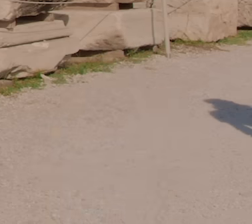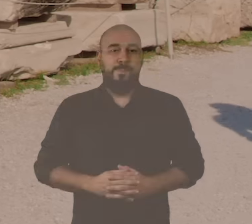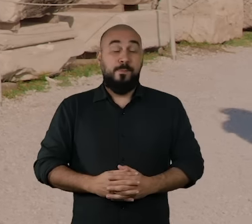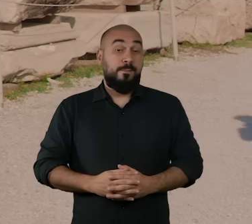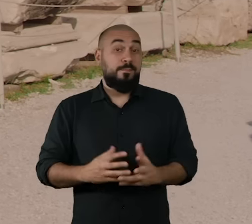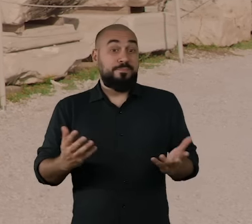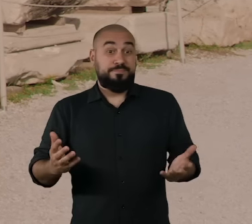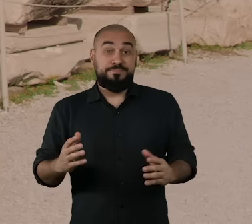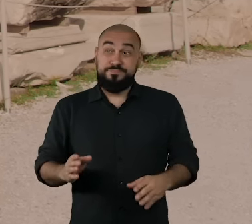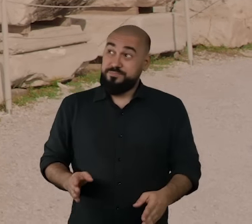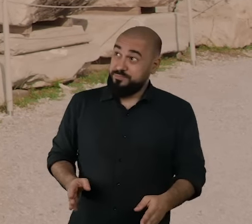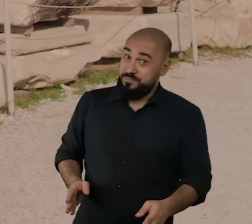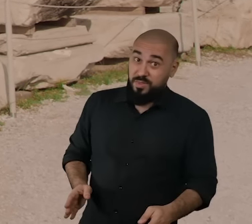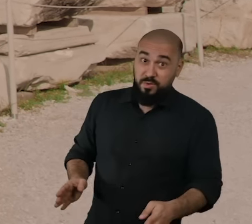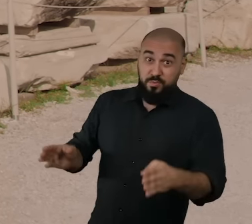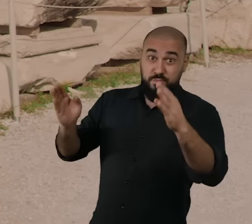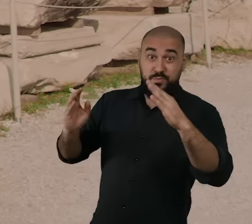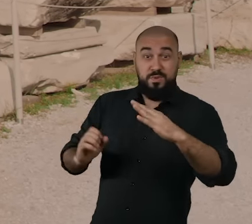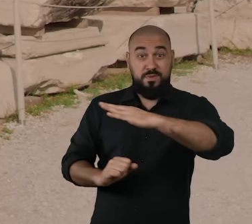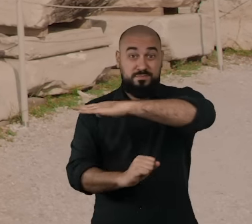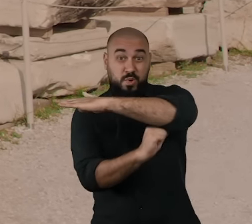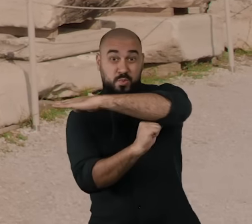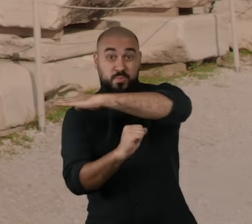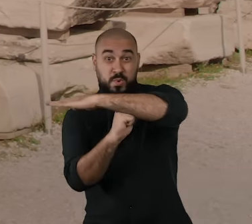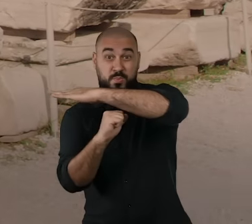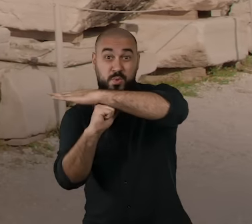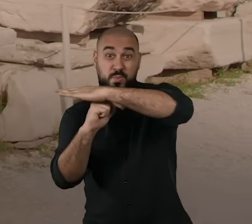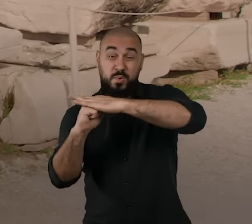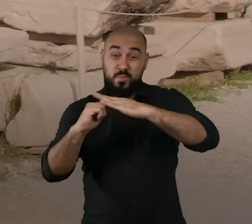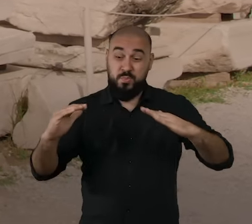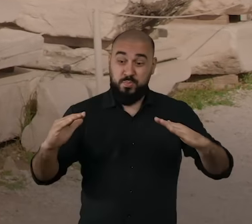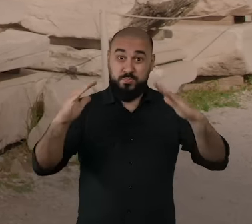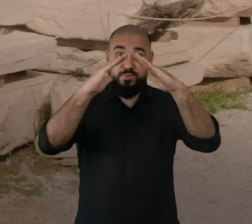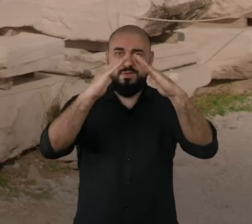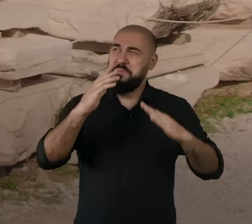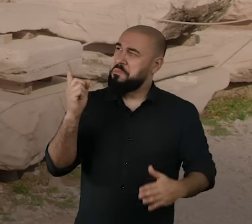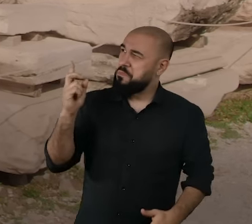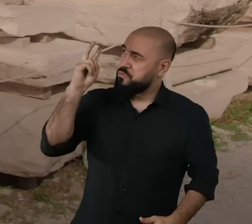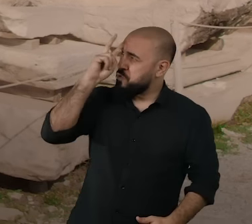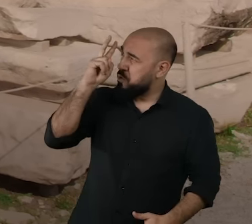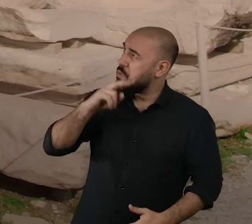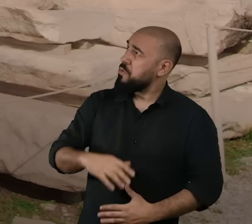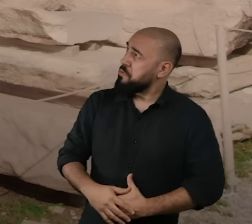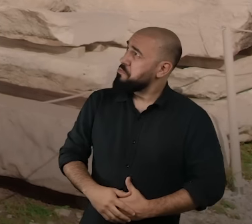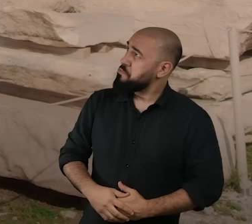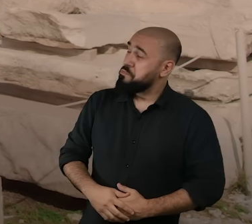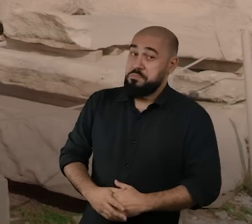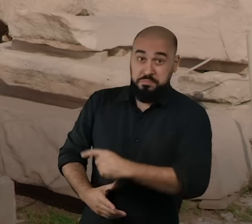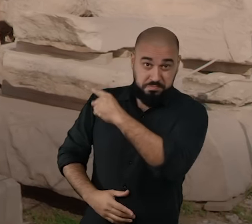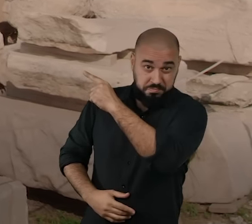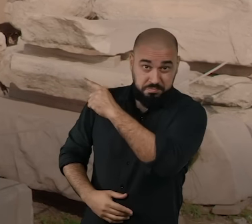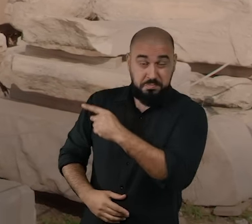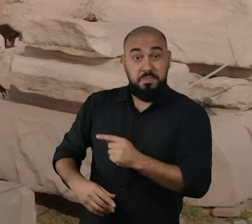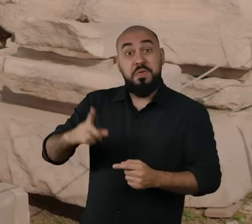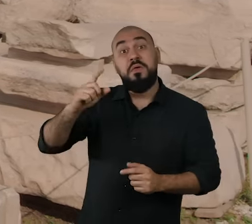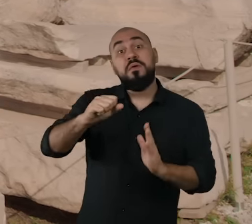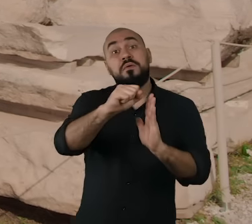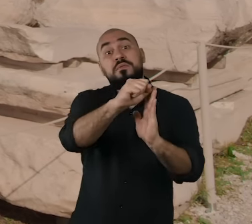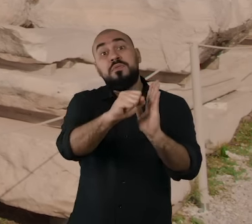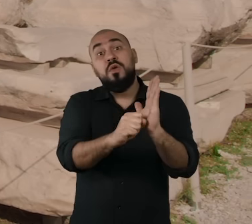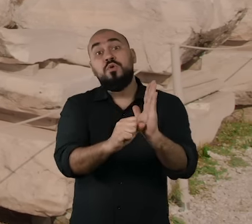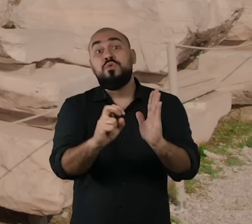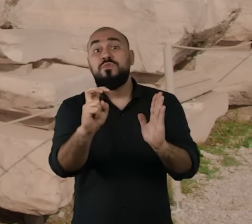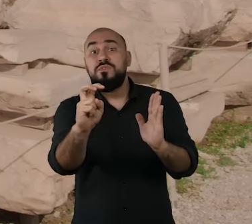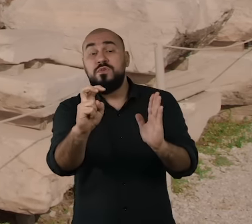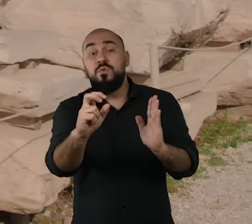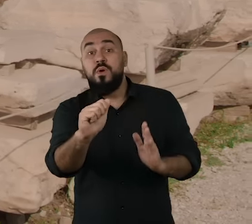Esse prédio realmente tem muita história pra contar. Na verdade, a existência dele aqui data do quinto século antes